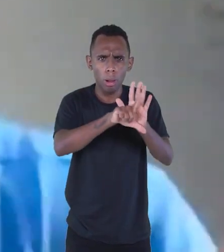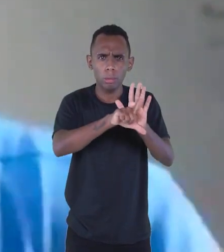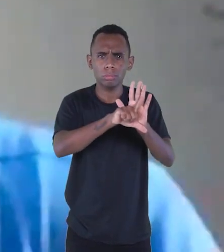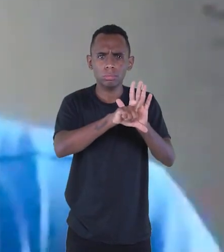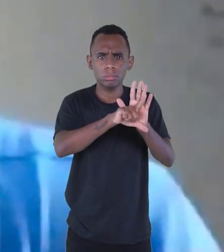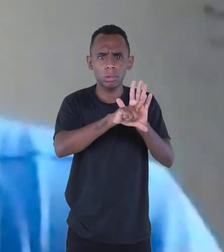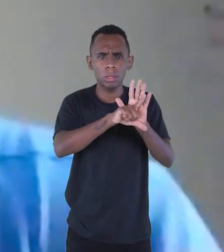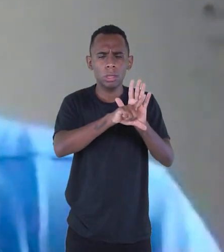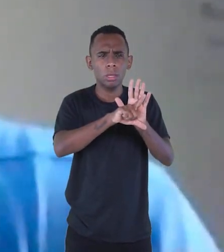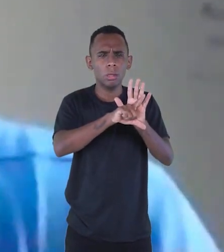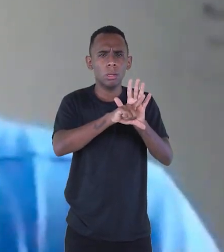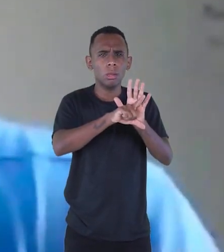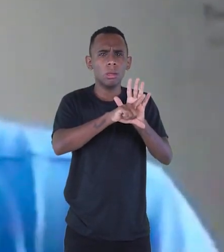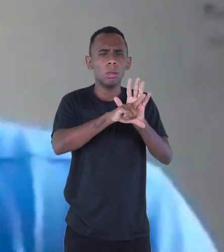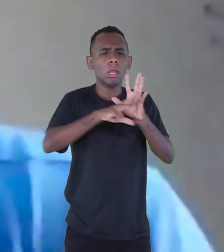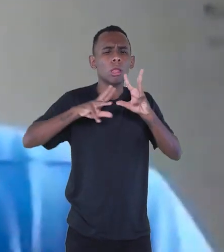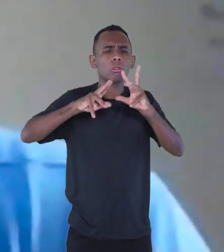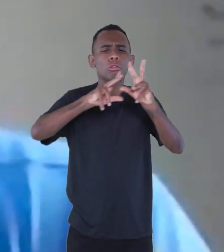toda idade.